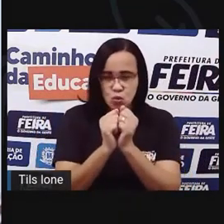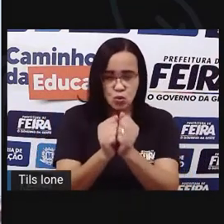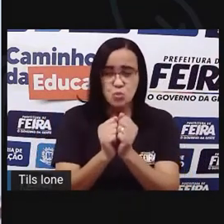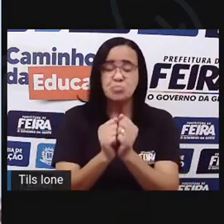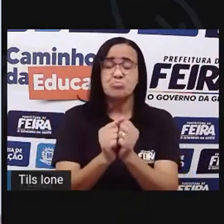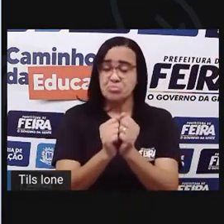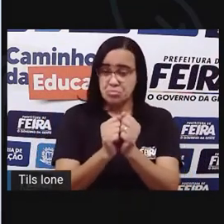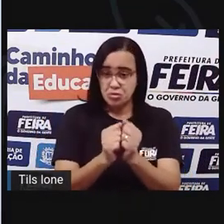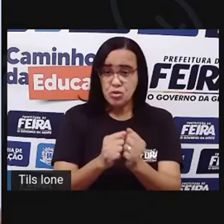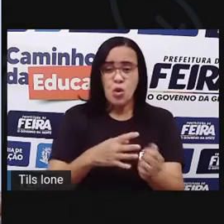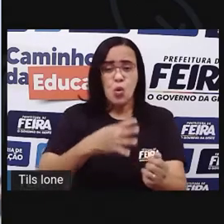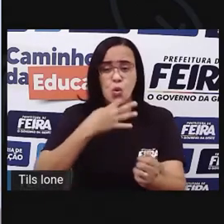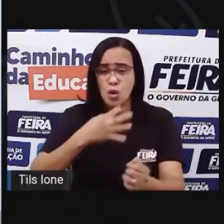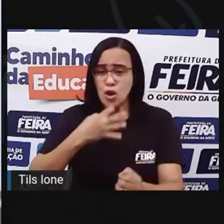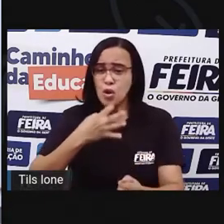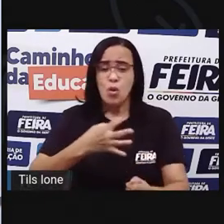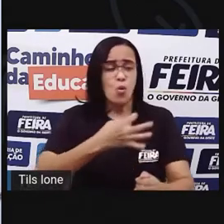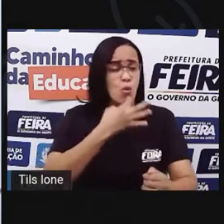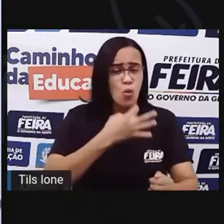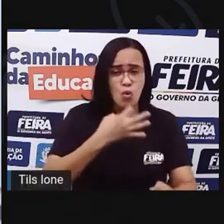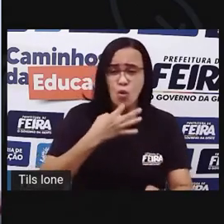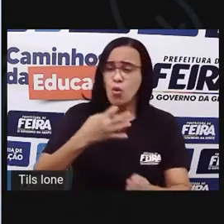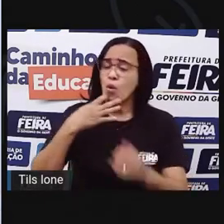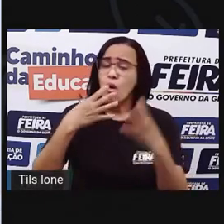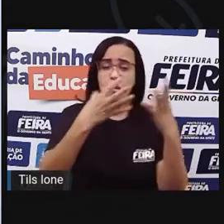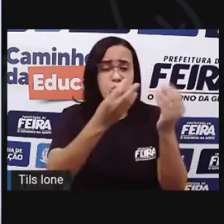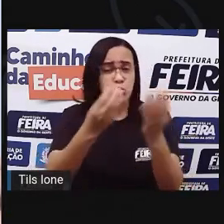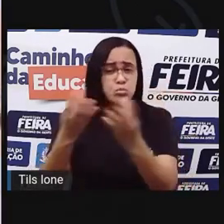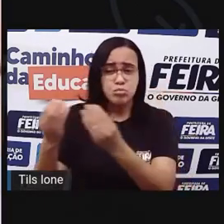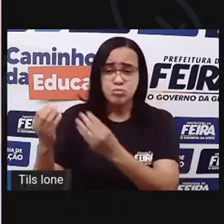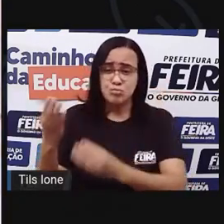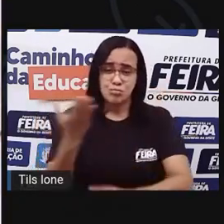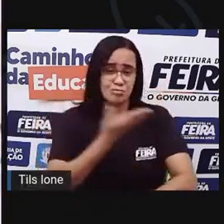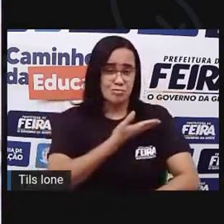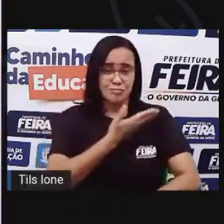juntos, livres, sentindo o vento no rosto.